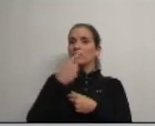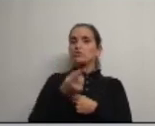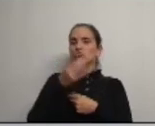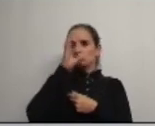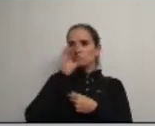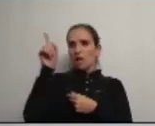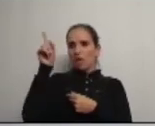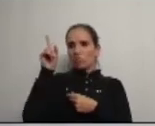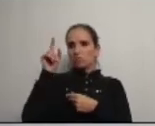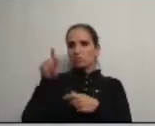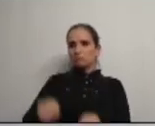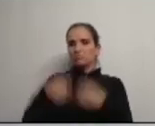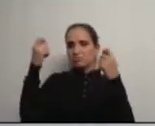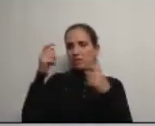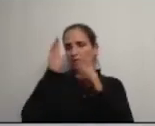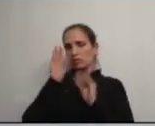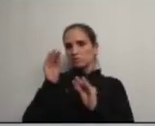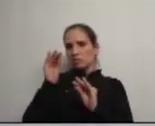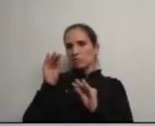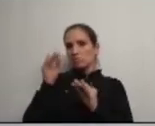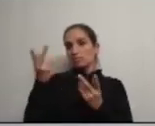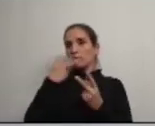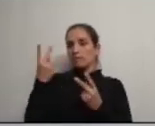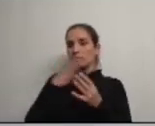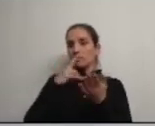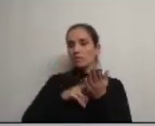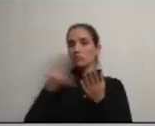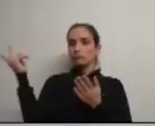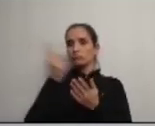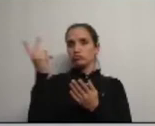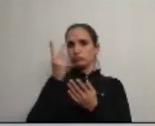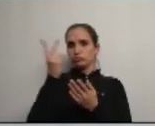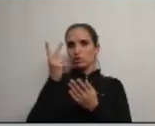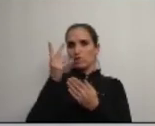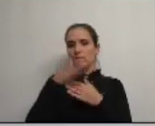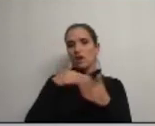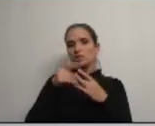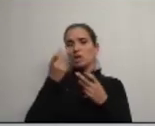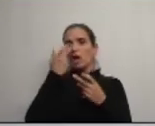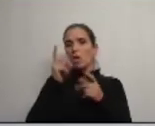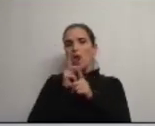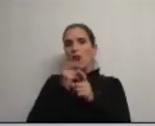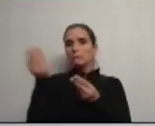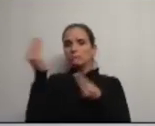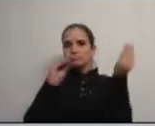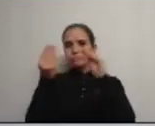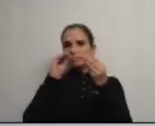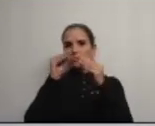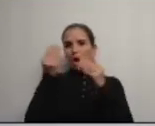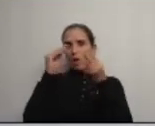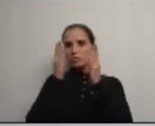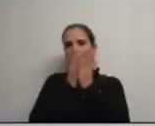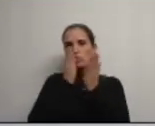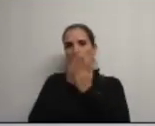arrebenta a educação no fundo quer o Estado quer o Senhor o que estão a fazer são reformas nas escolas e obras